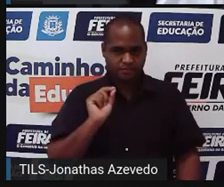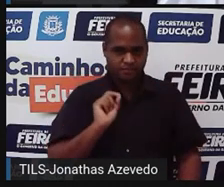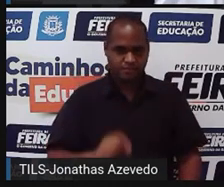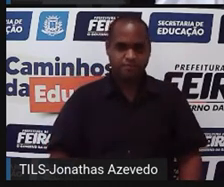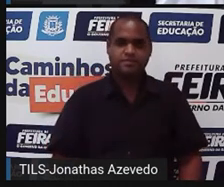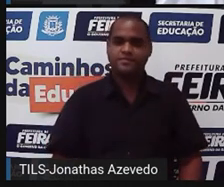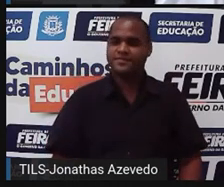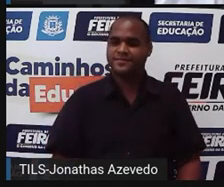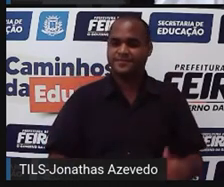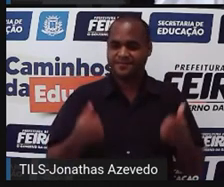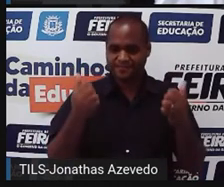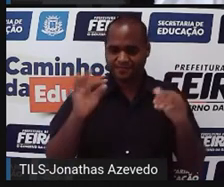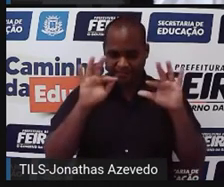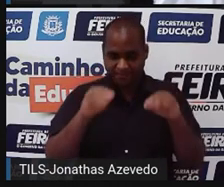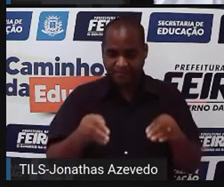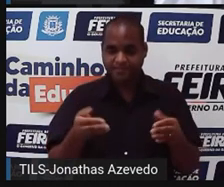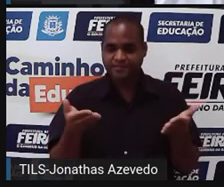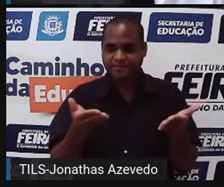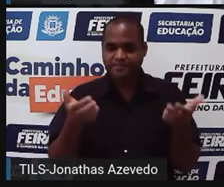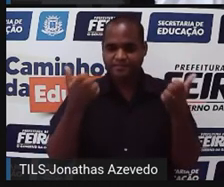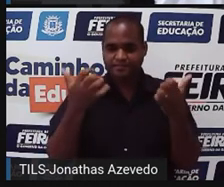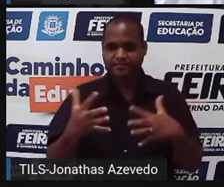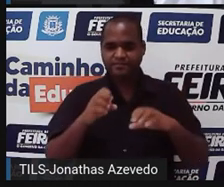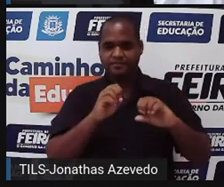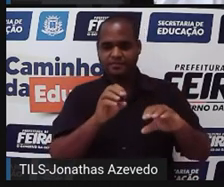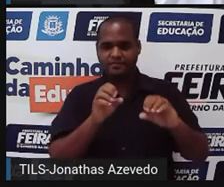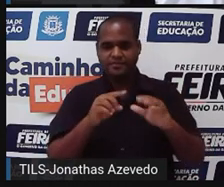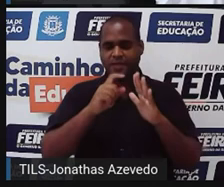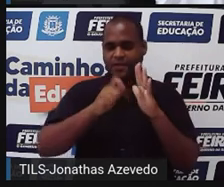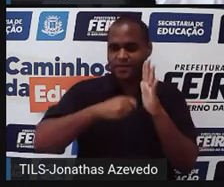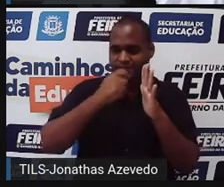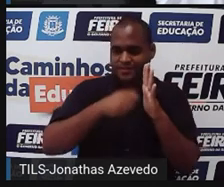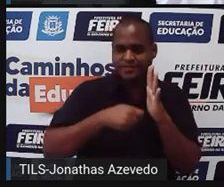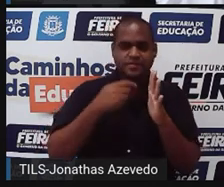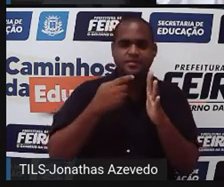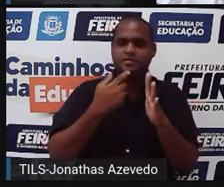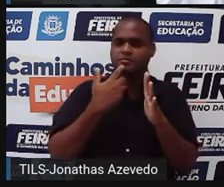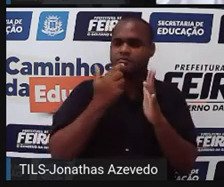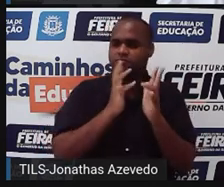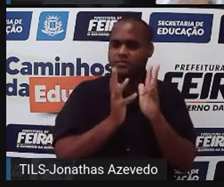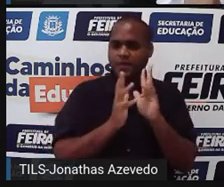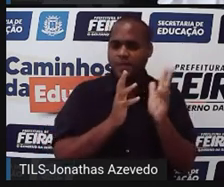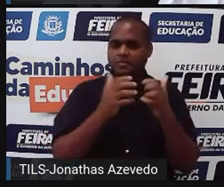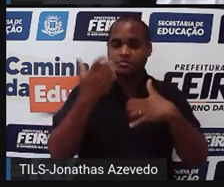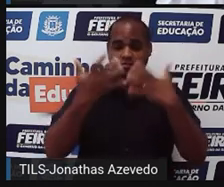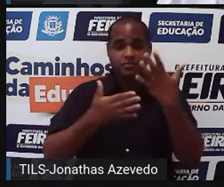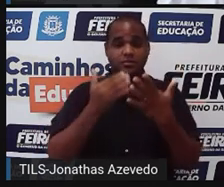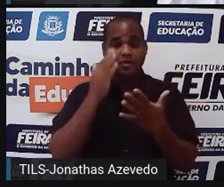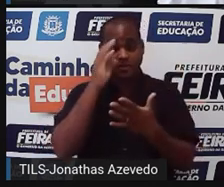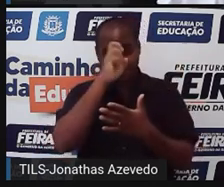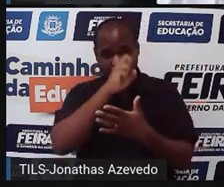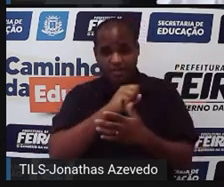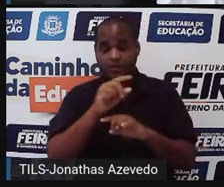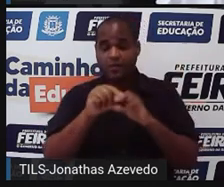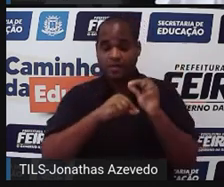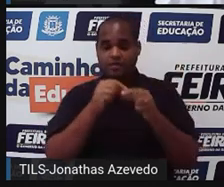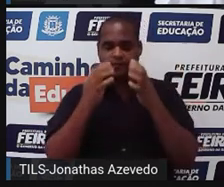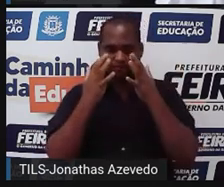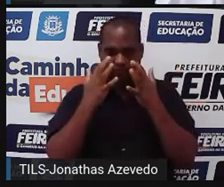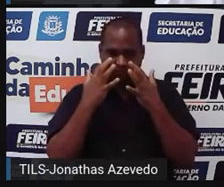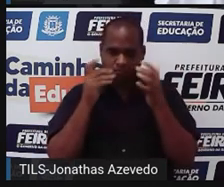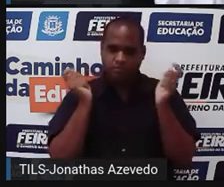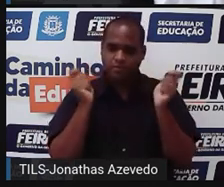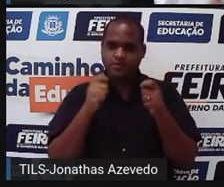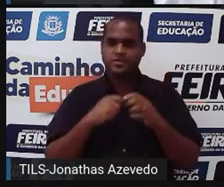Para a gente fazer a avaliação aqui da nossa aula, grava um áudio contando o que você aprendeu e depois você mesmo pode ouvir esse áudio.